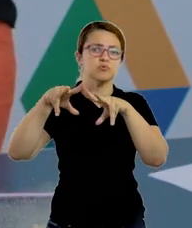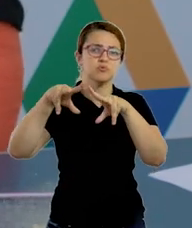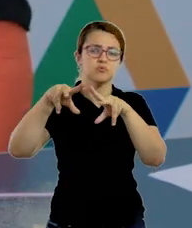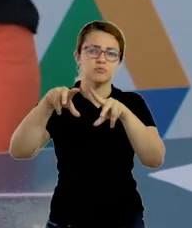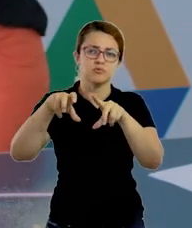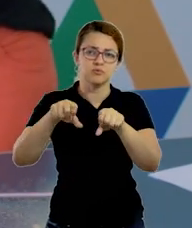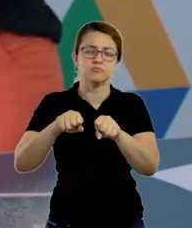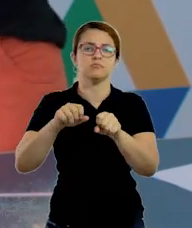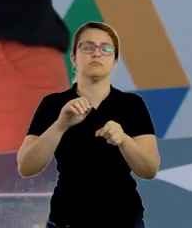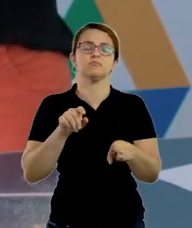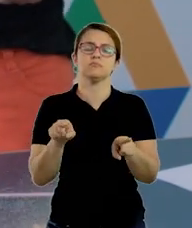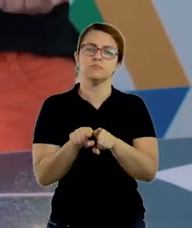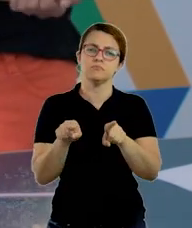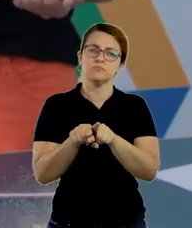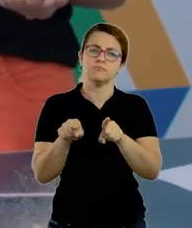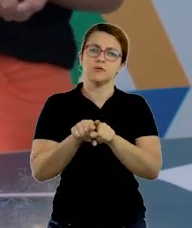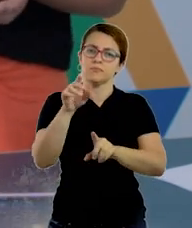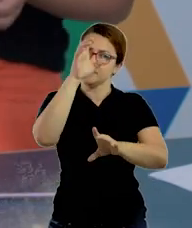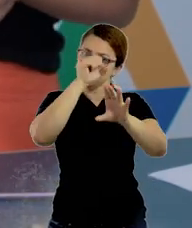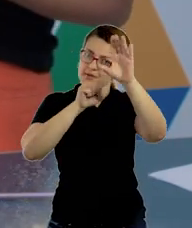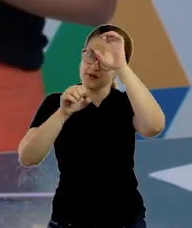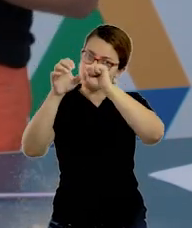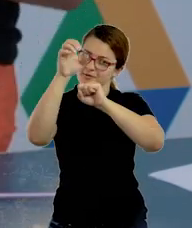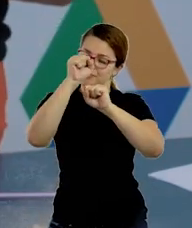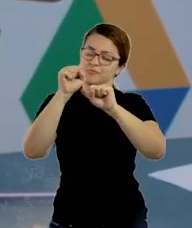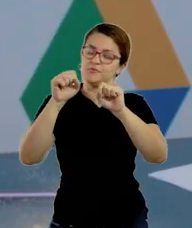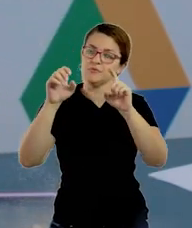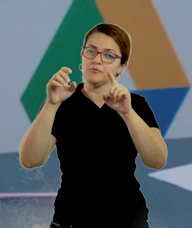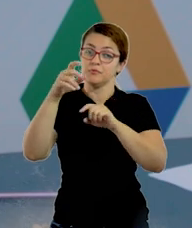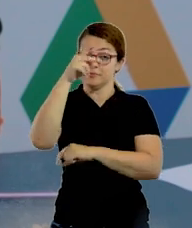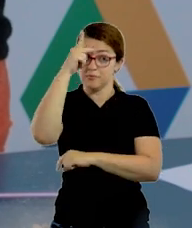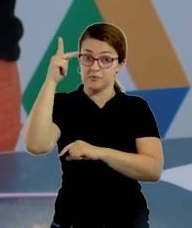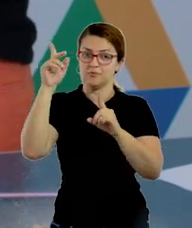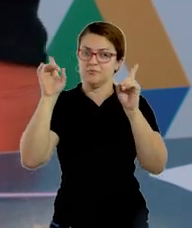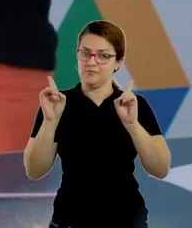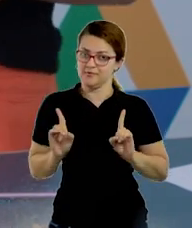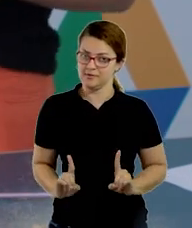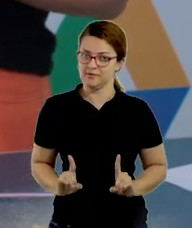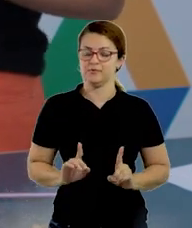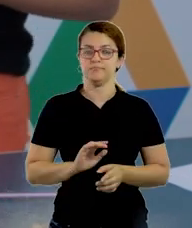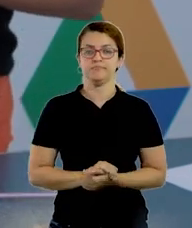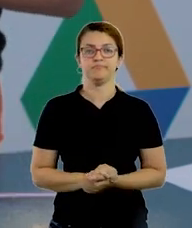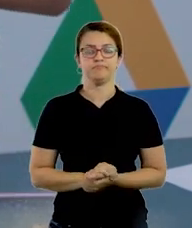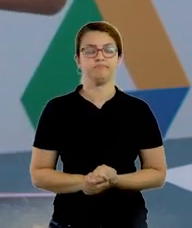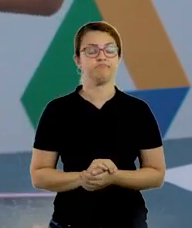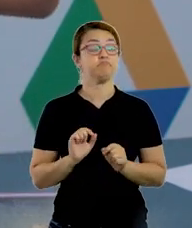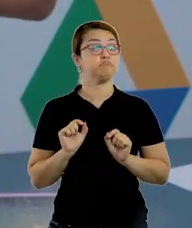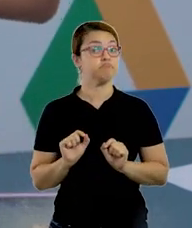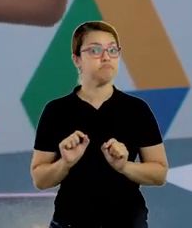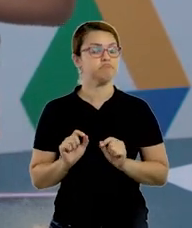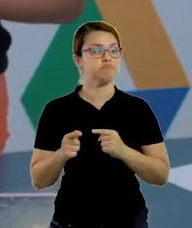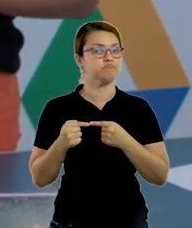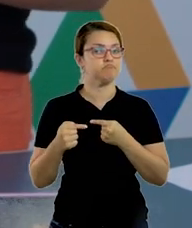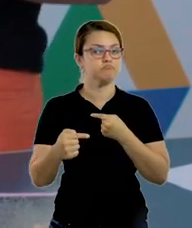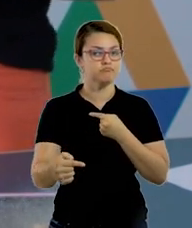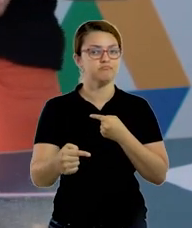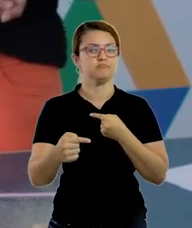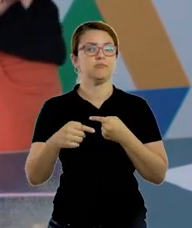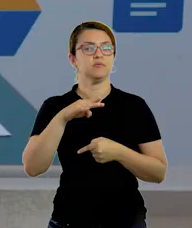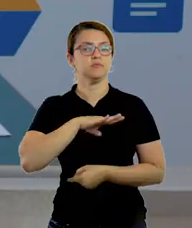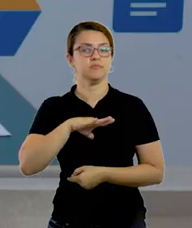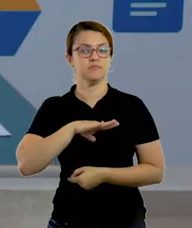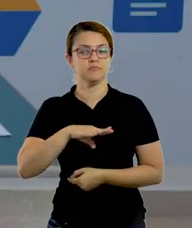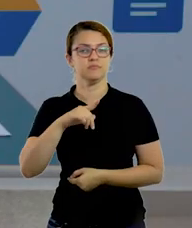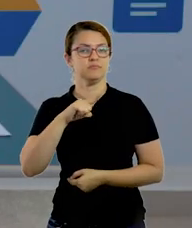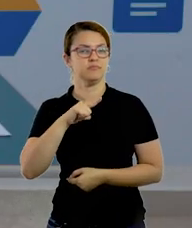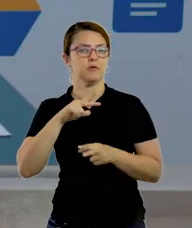atender as necessidades de aprendizagem das crianças com deficiência. Bem, essa semana a nossa atividade de língua portuguesa tem como